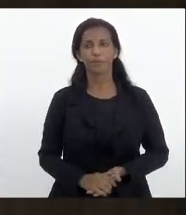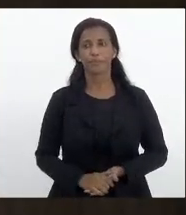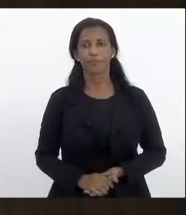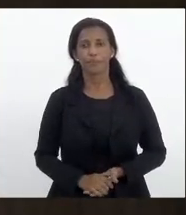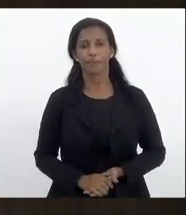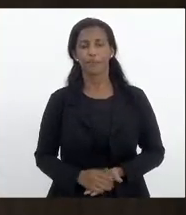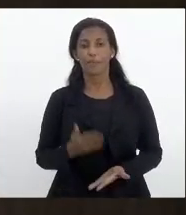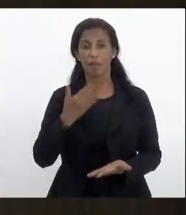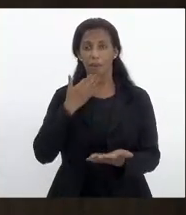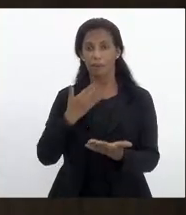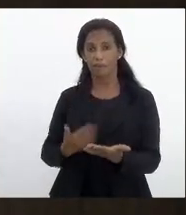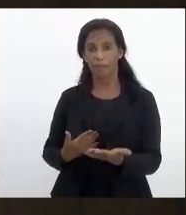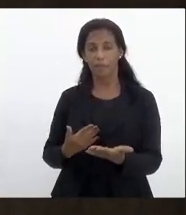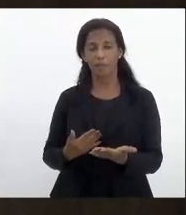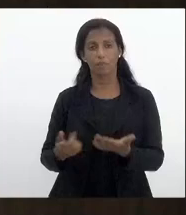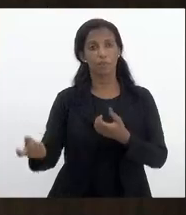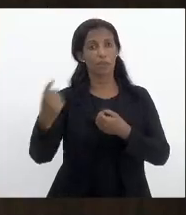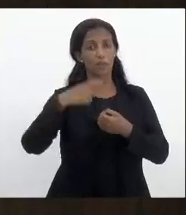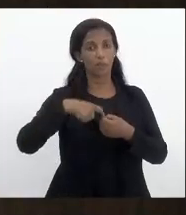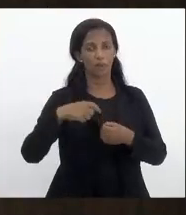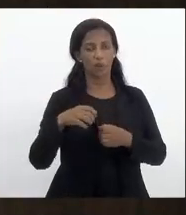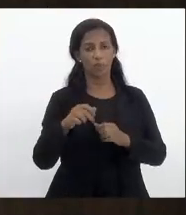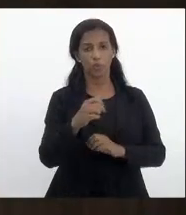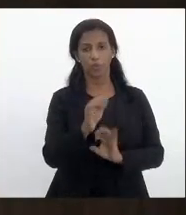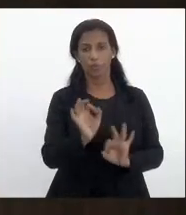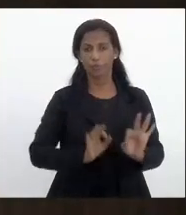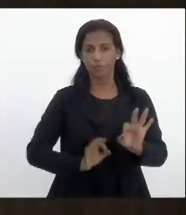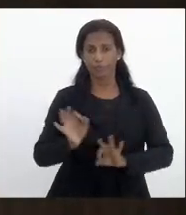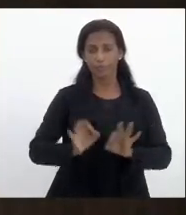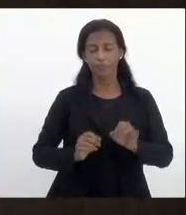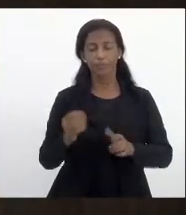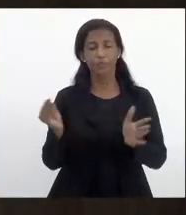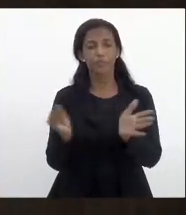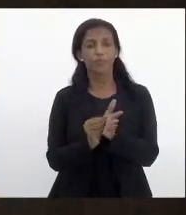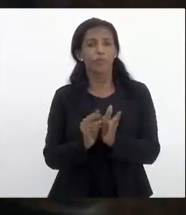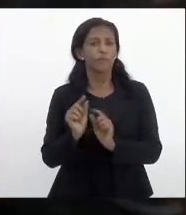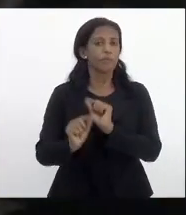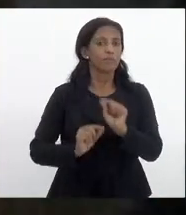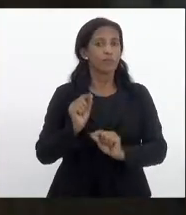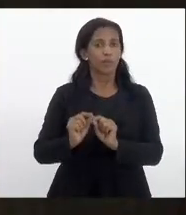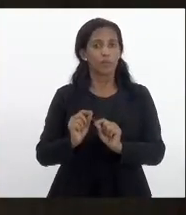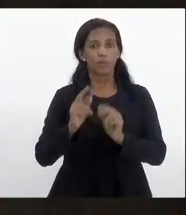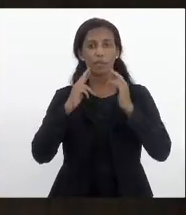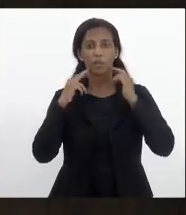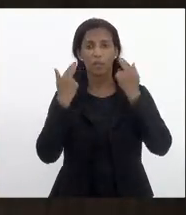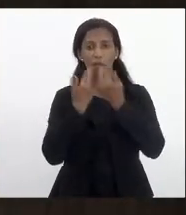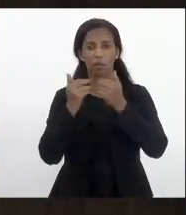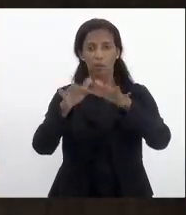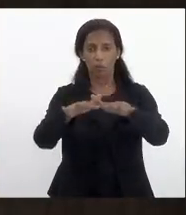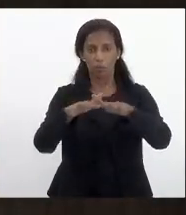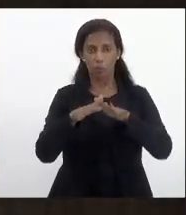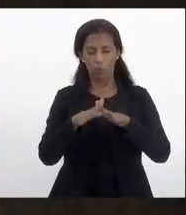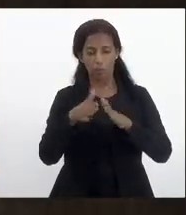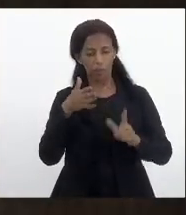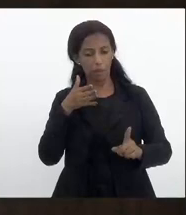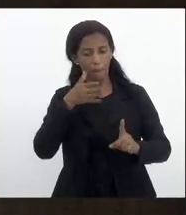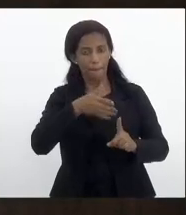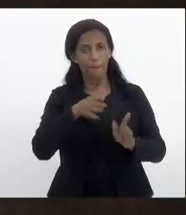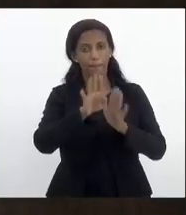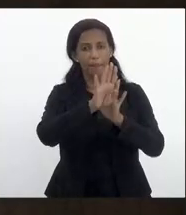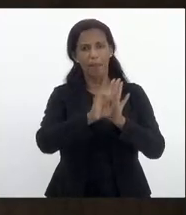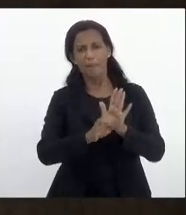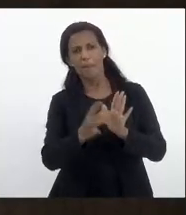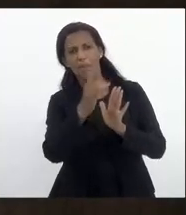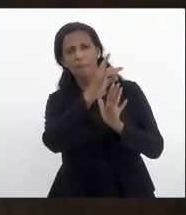faço um apelo ao líder do governo para que a volte com esse projeto o que que falta agora é fazer uma audiência pública sobre ele ver quais emendas foram